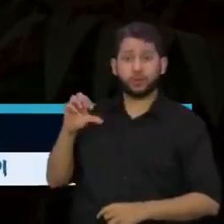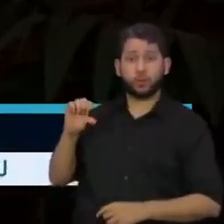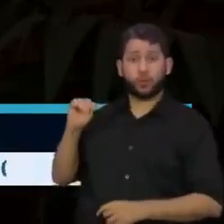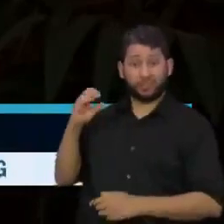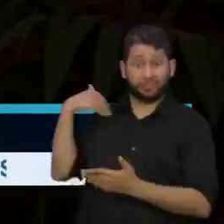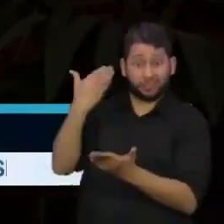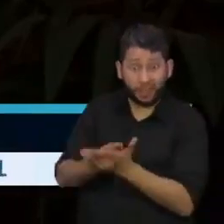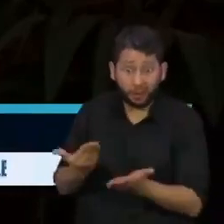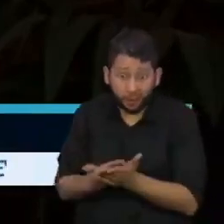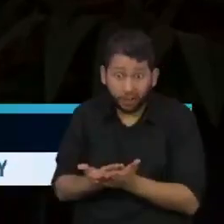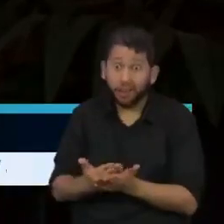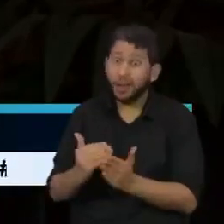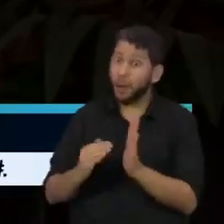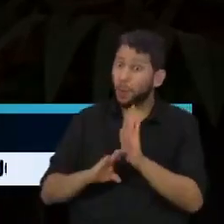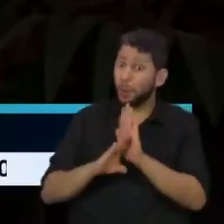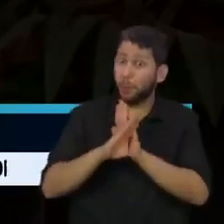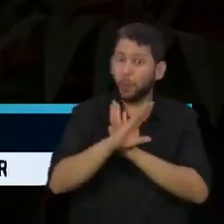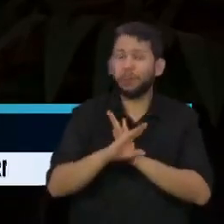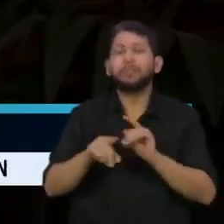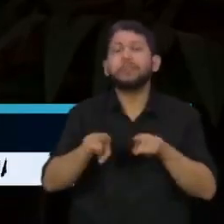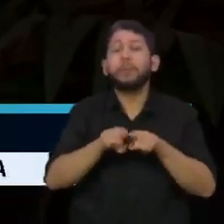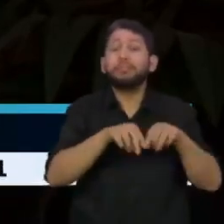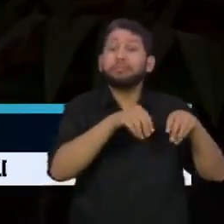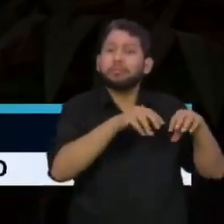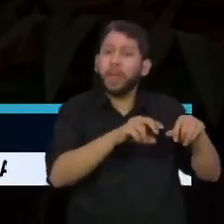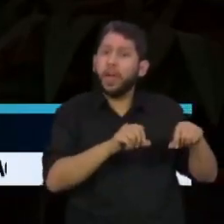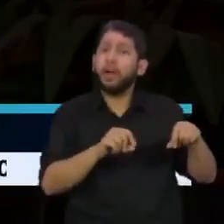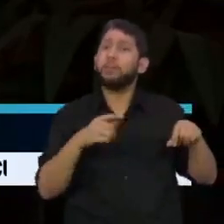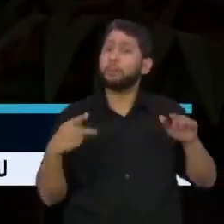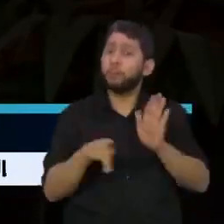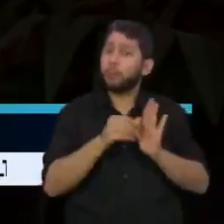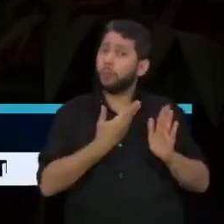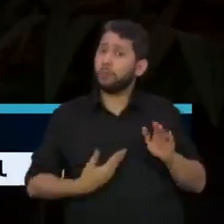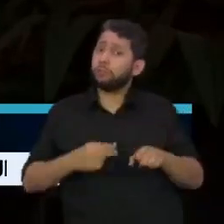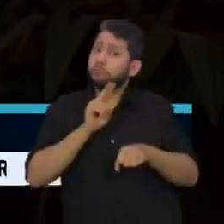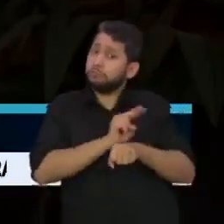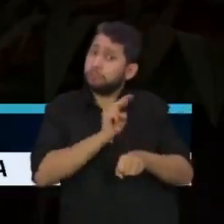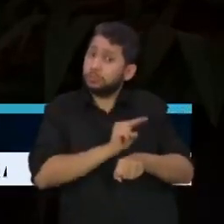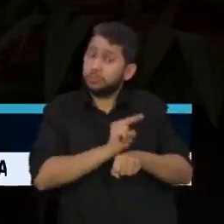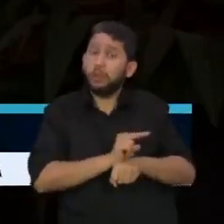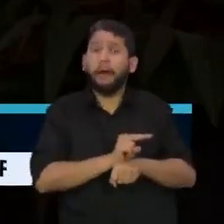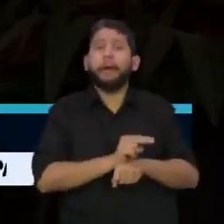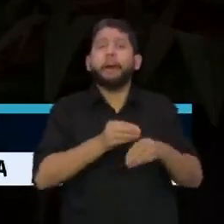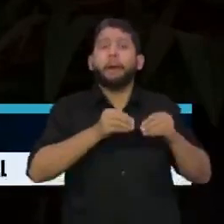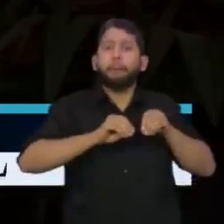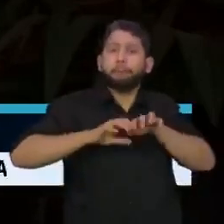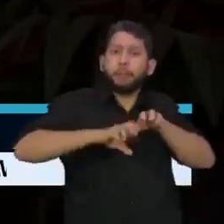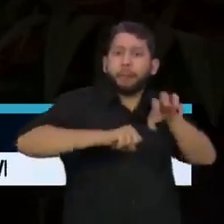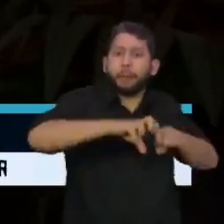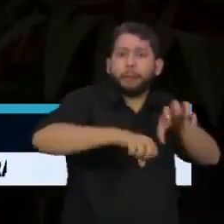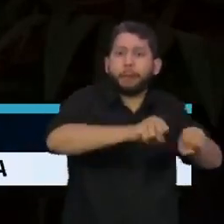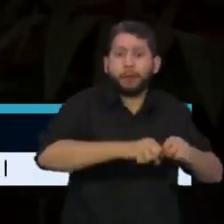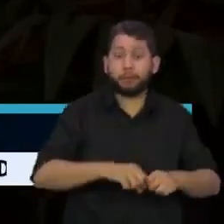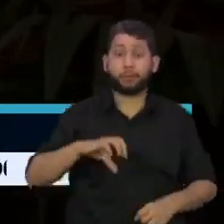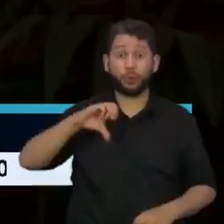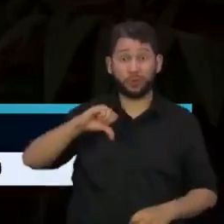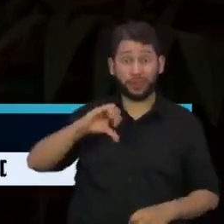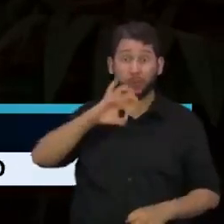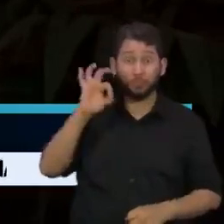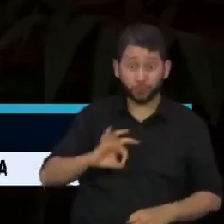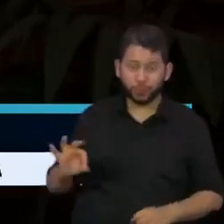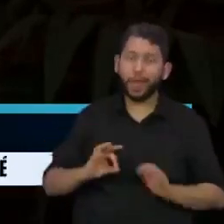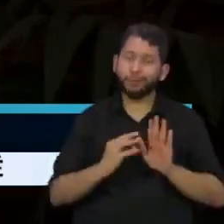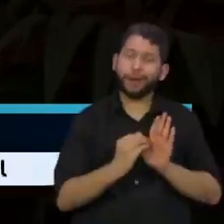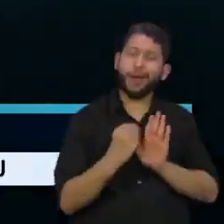avançou principalmente sobre terras protegidas da União. 90% de tudo isso está concentrado na Amazônia,